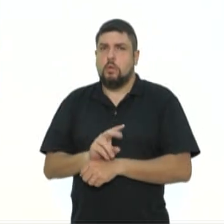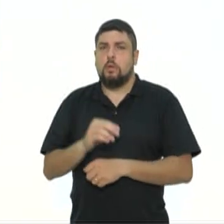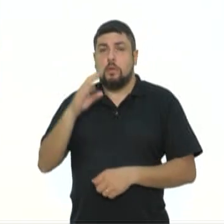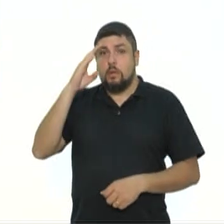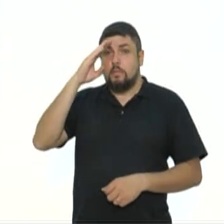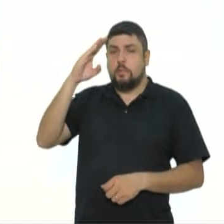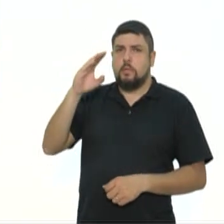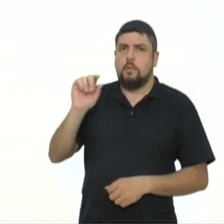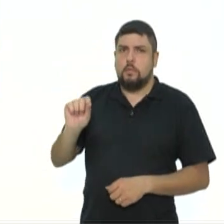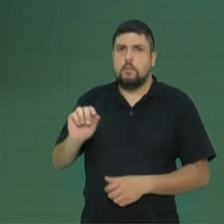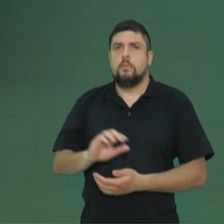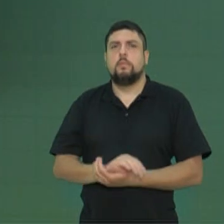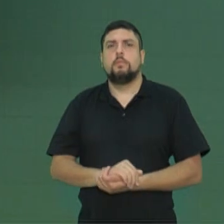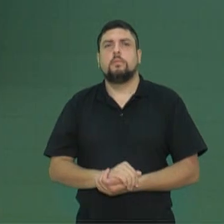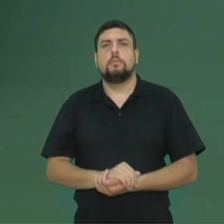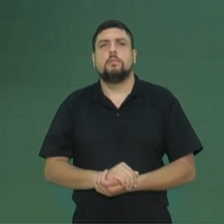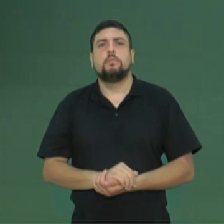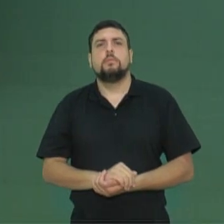são os únicos.